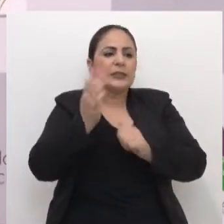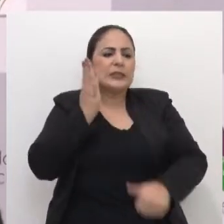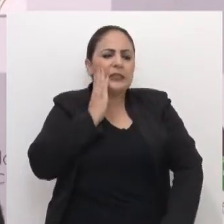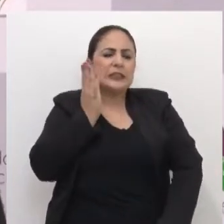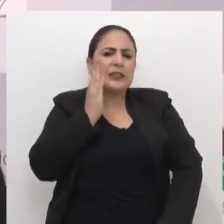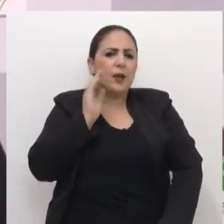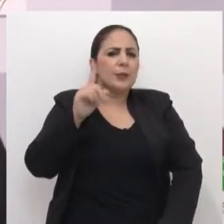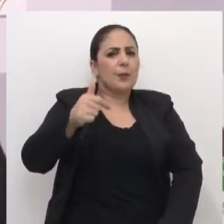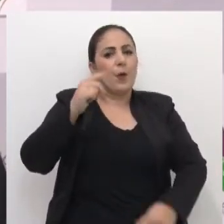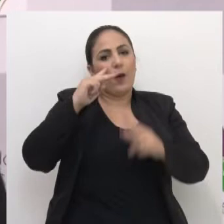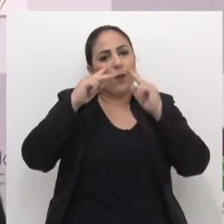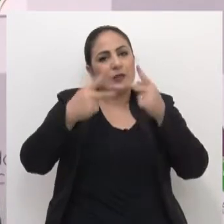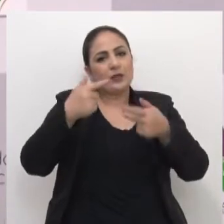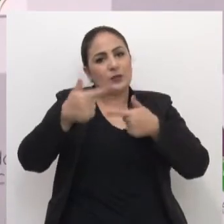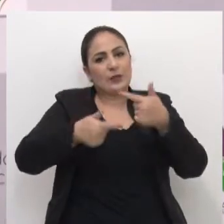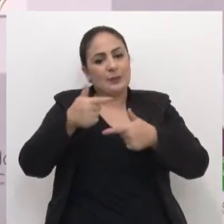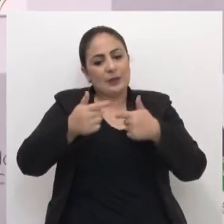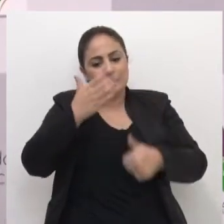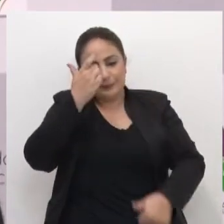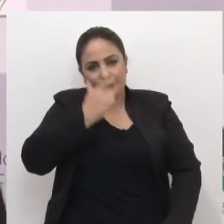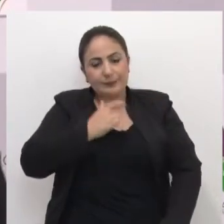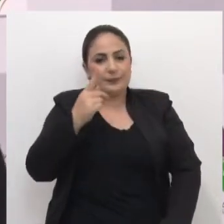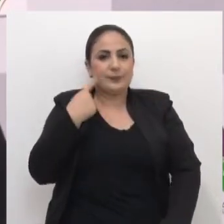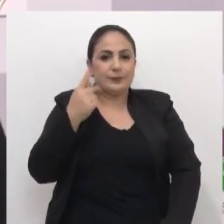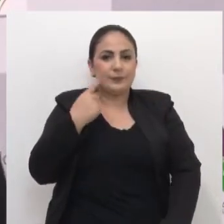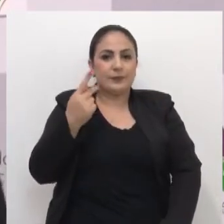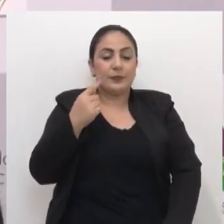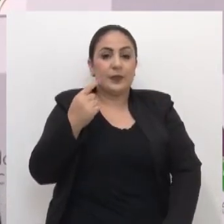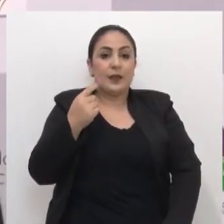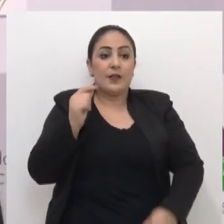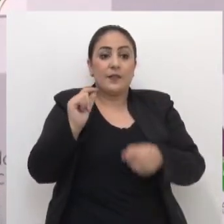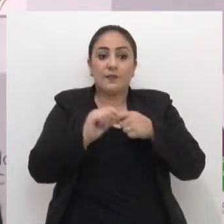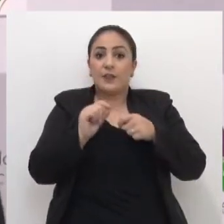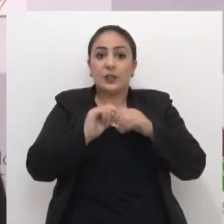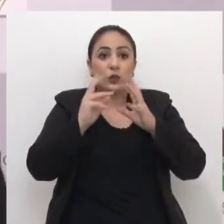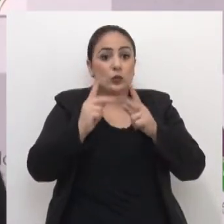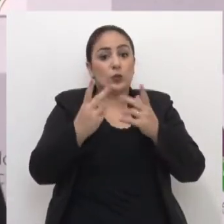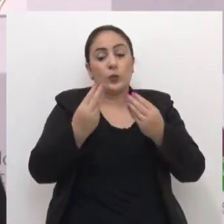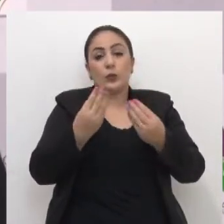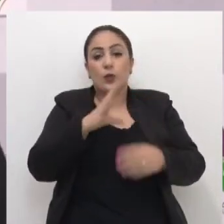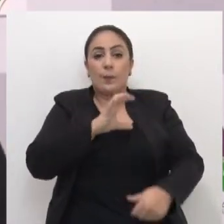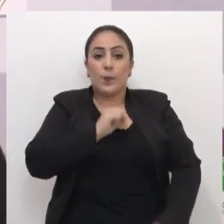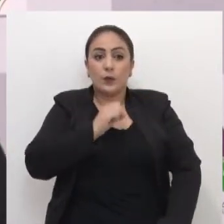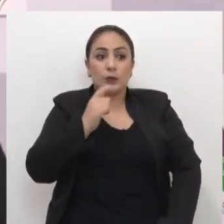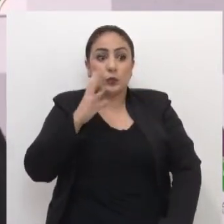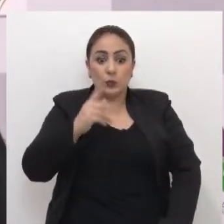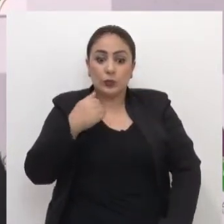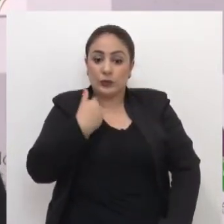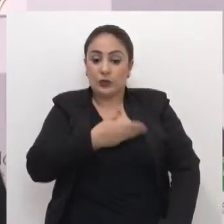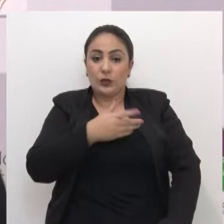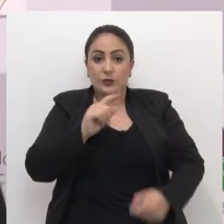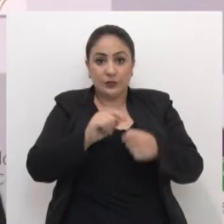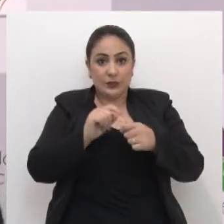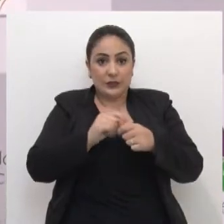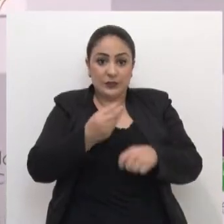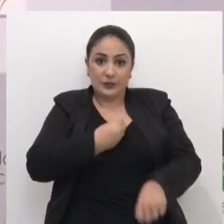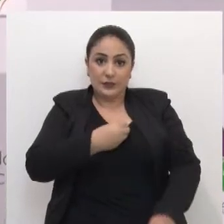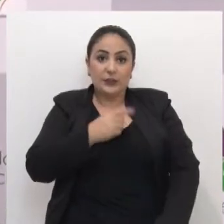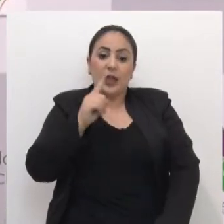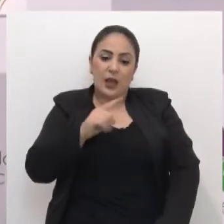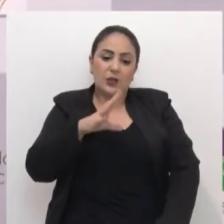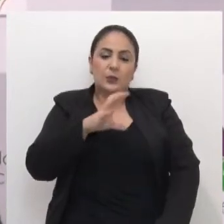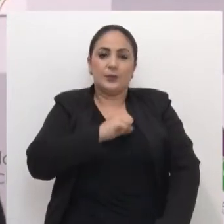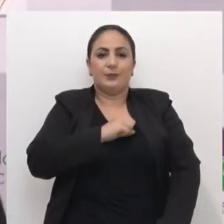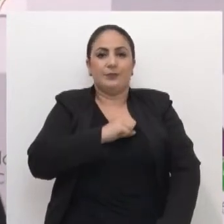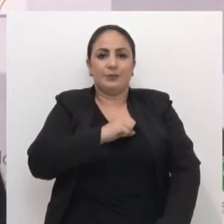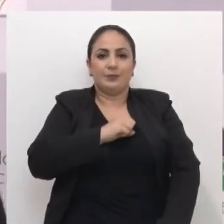recompensar e reconhecer o trabalho desse vereador que faz tudo com muito amor, porque tudo que a gente faz na vida feito com